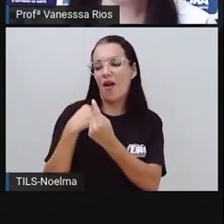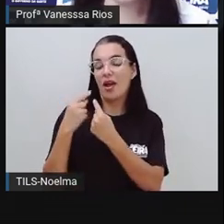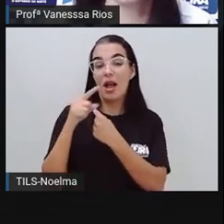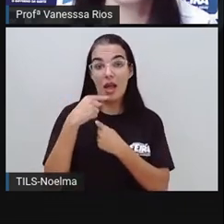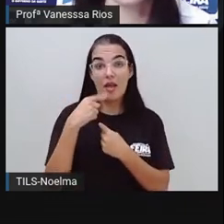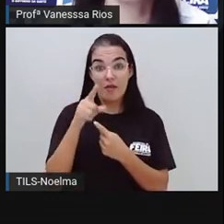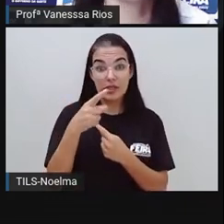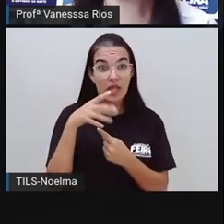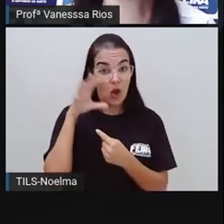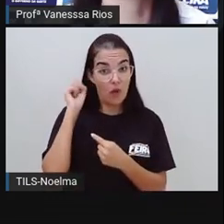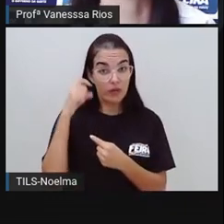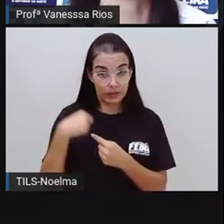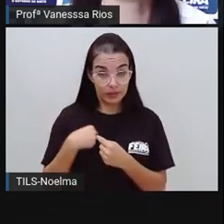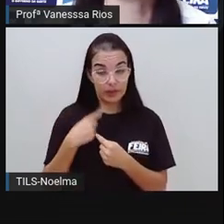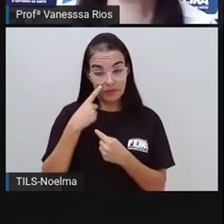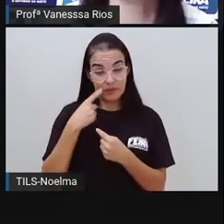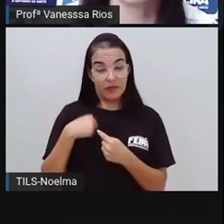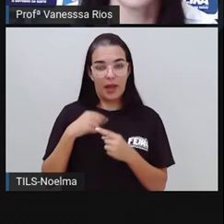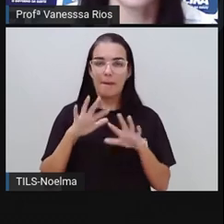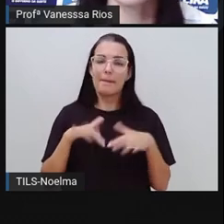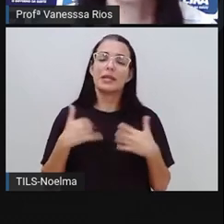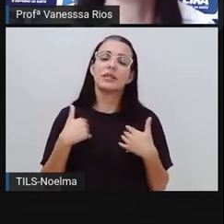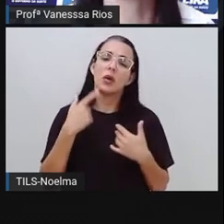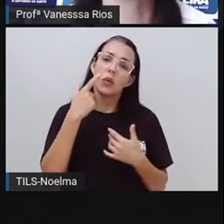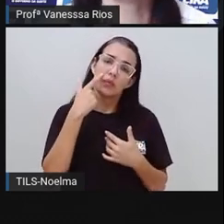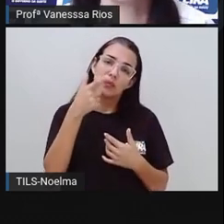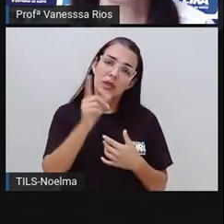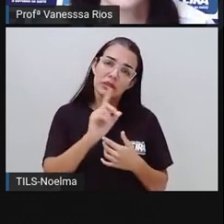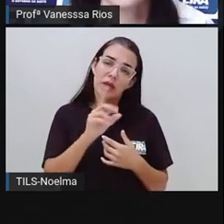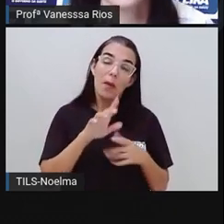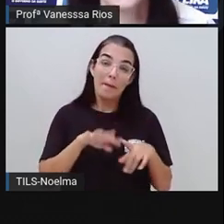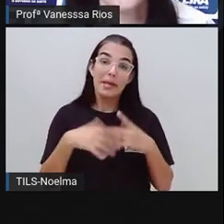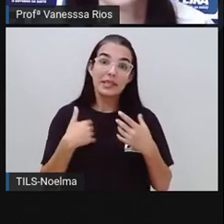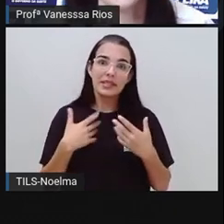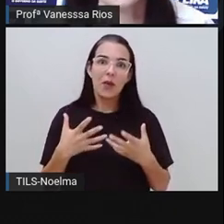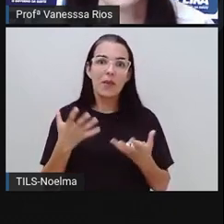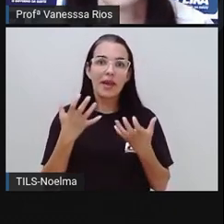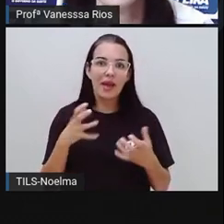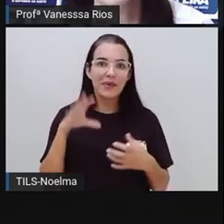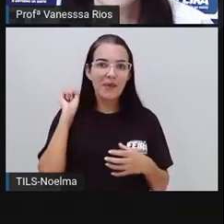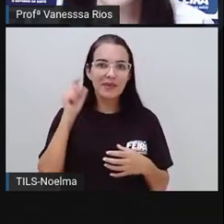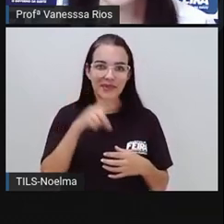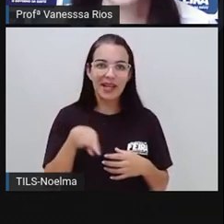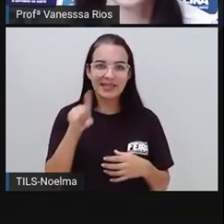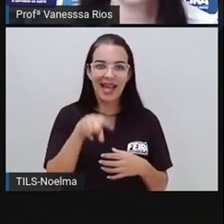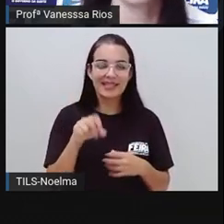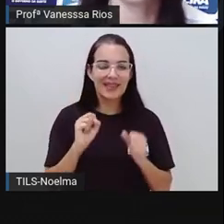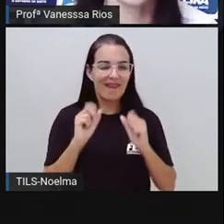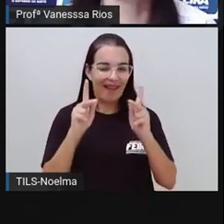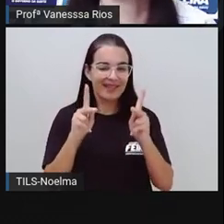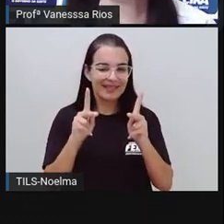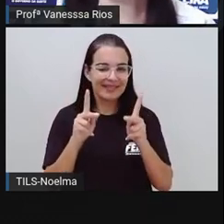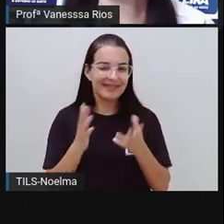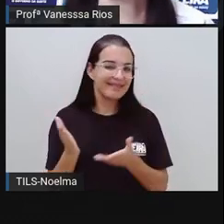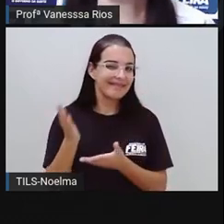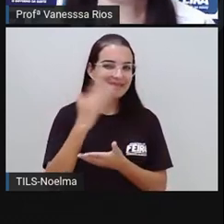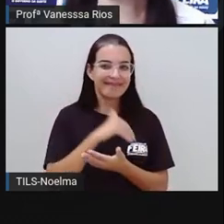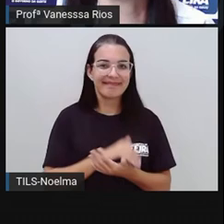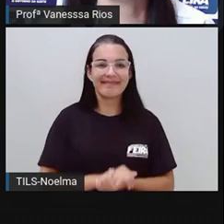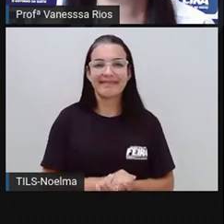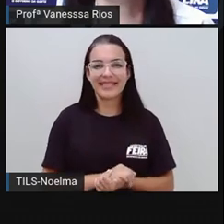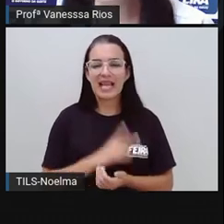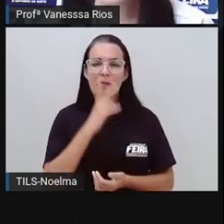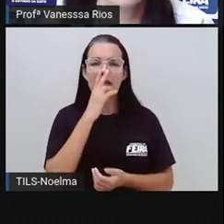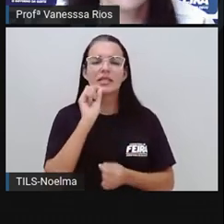me ouve, eu não lhe vejo nem lhe escuto, mas a gente vai fazer de conta que esse processo está acontecendo. como se você estivesse aí num programa de